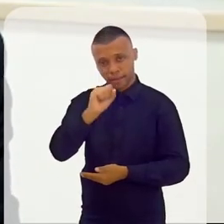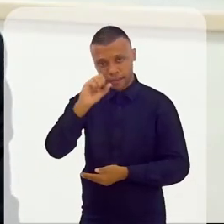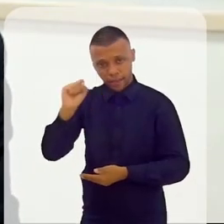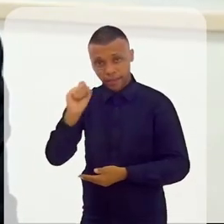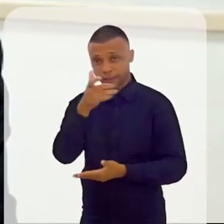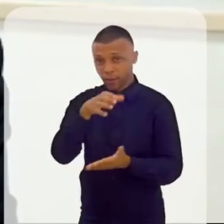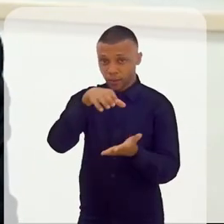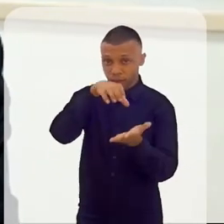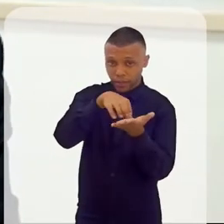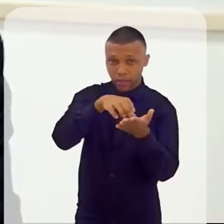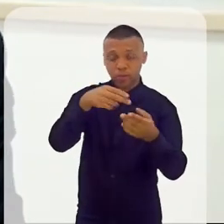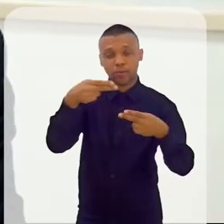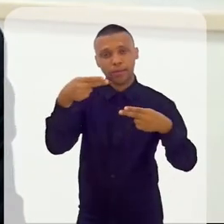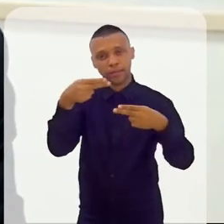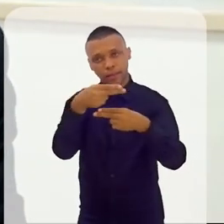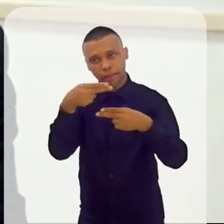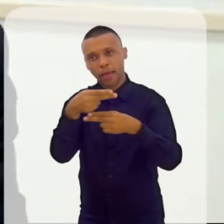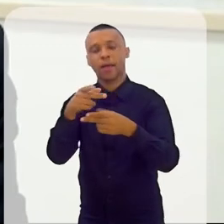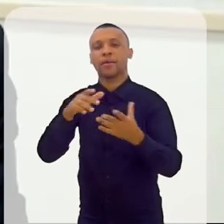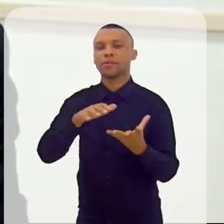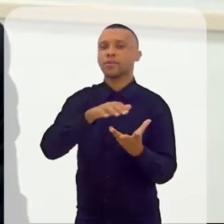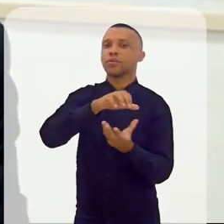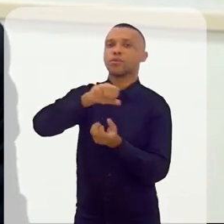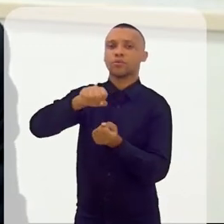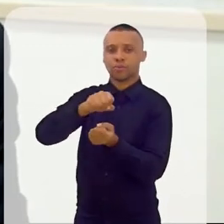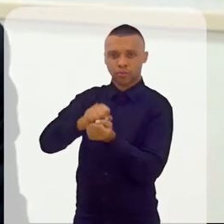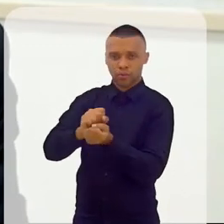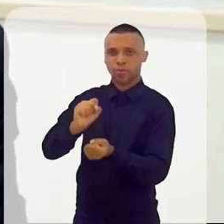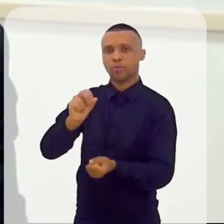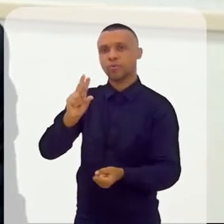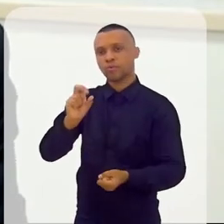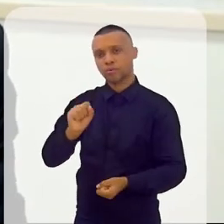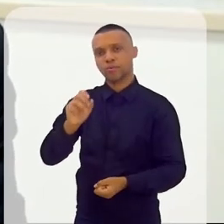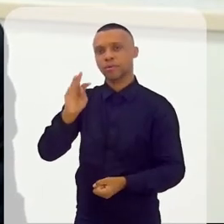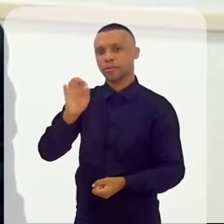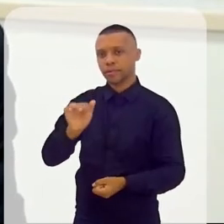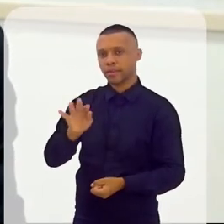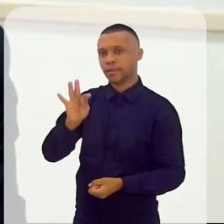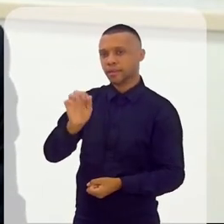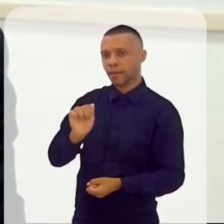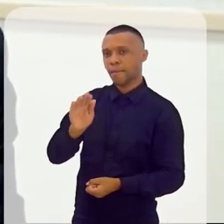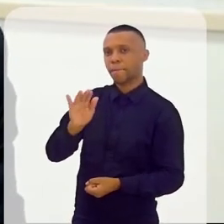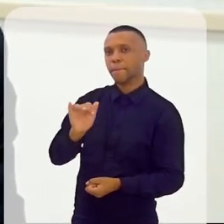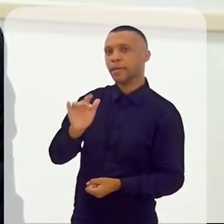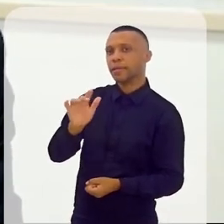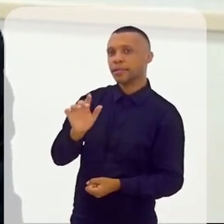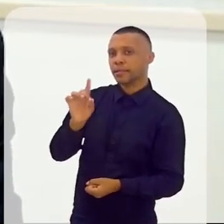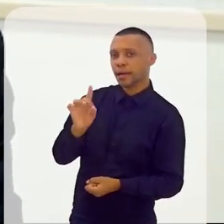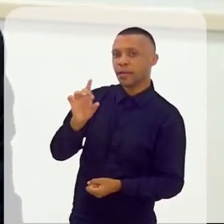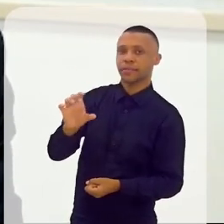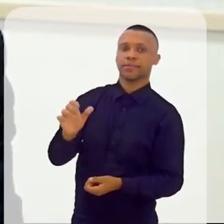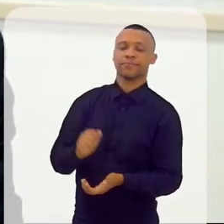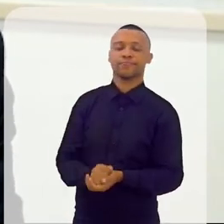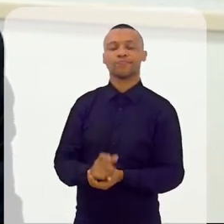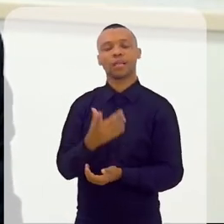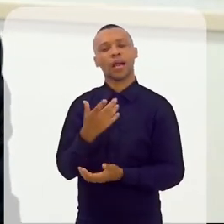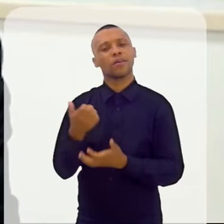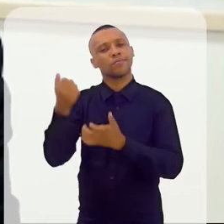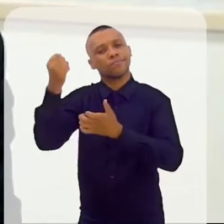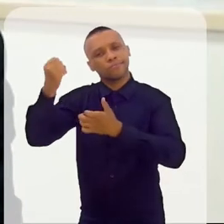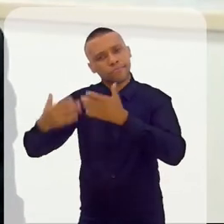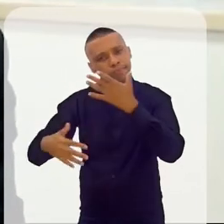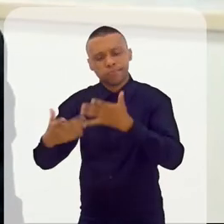Centro, Sebrae de Sustentabilidade. Aí, eu estive lá e falei com eles, olha, vocês não vão ficar